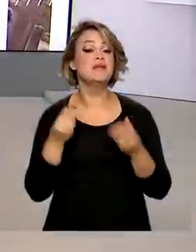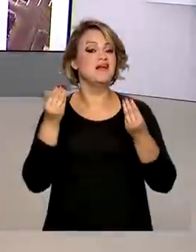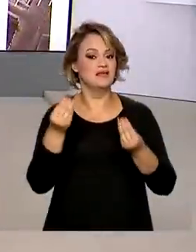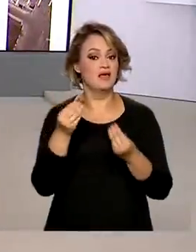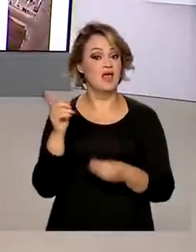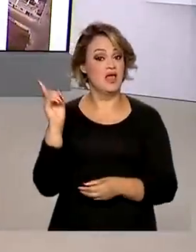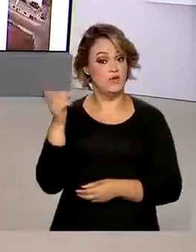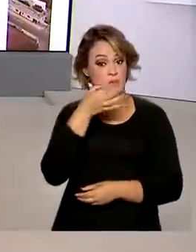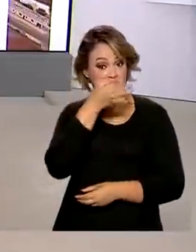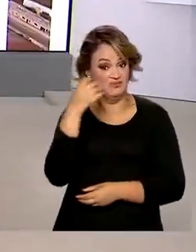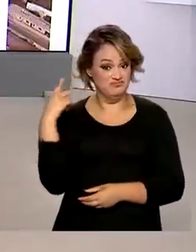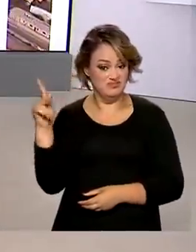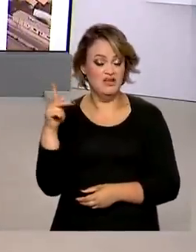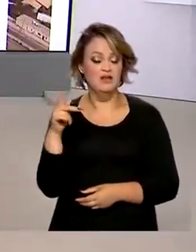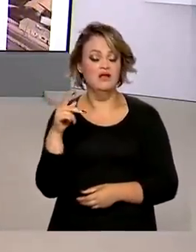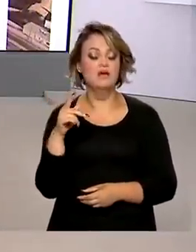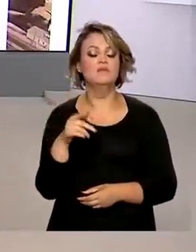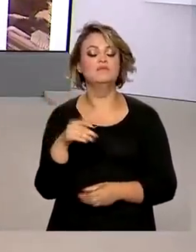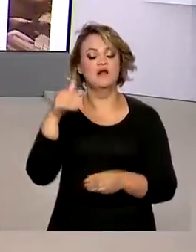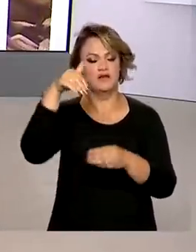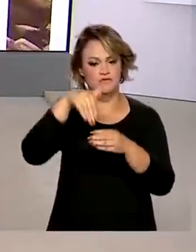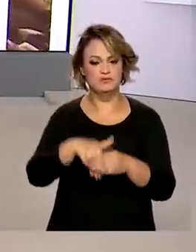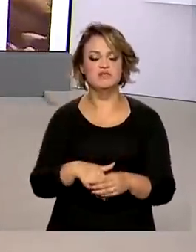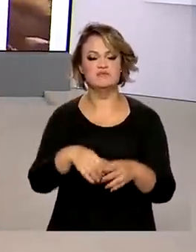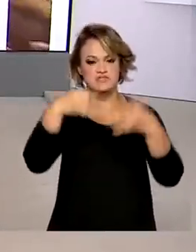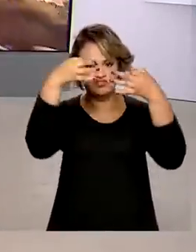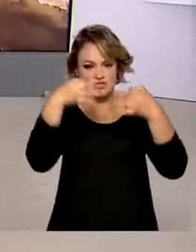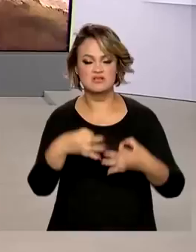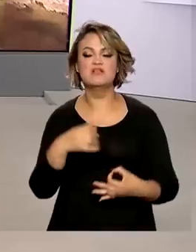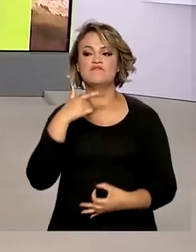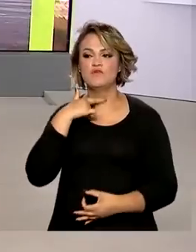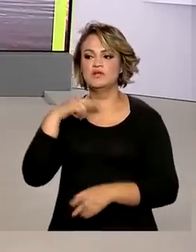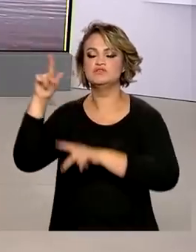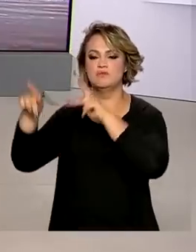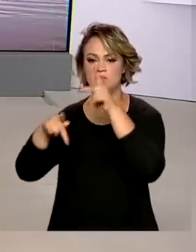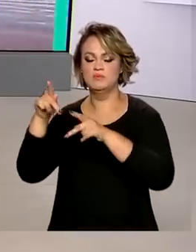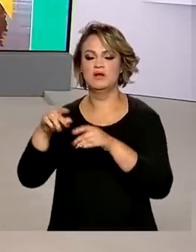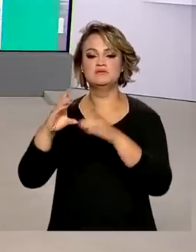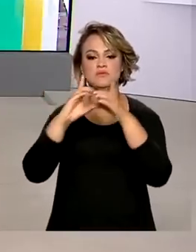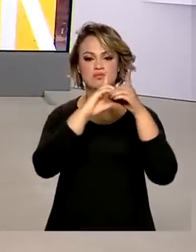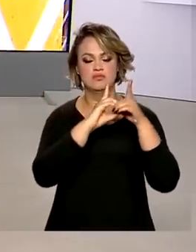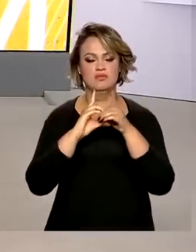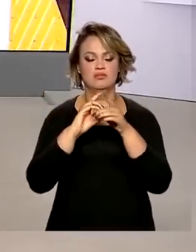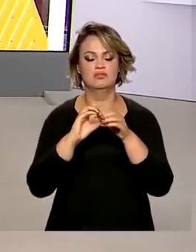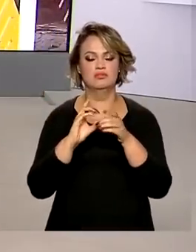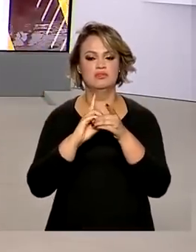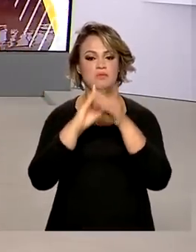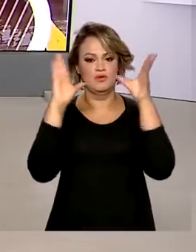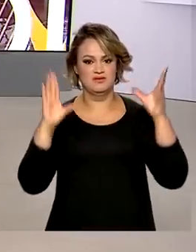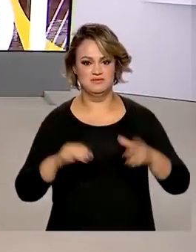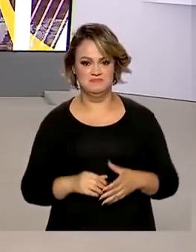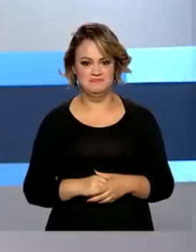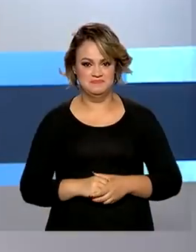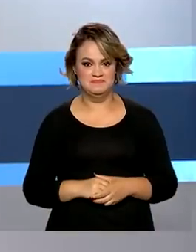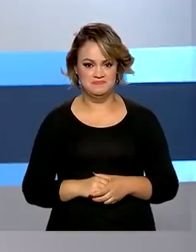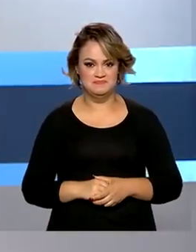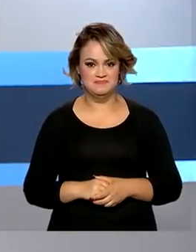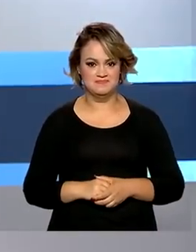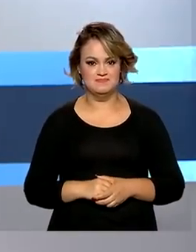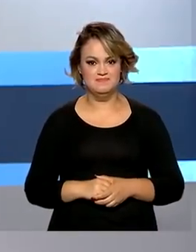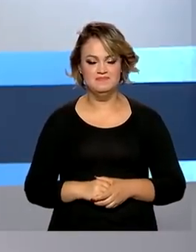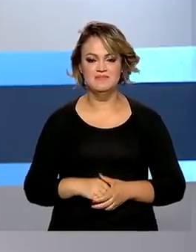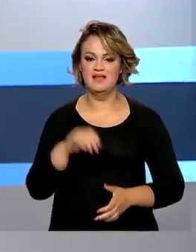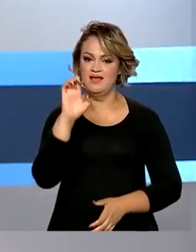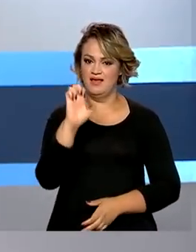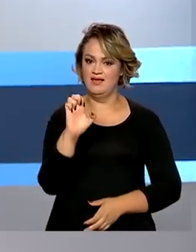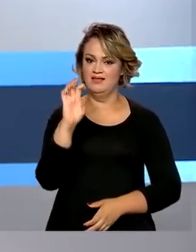que, segundo ele, prevaleça de modo inquestionável a vontade do povo brasileiro nas eleições deste ano. O